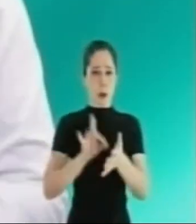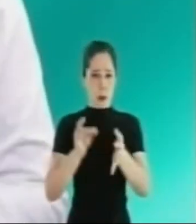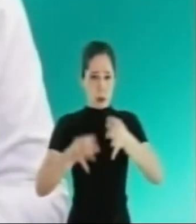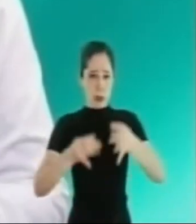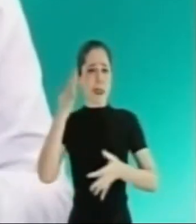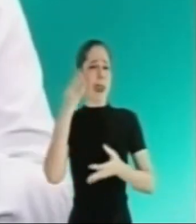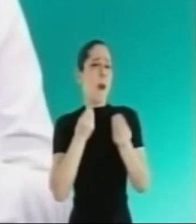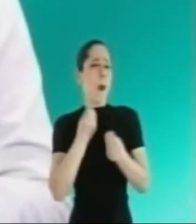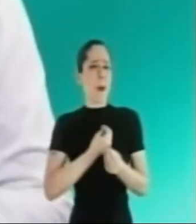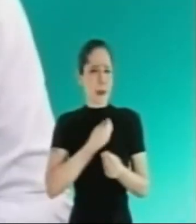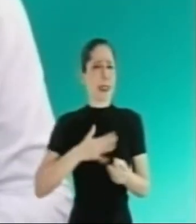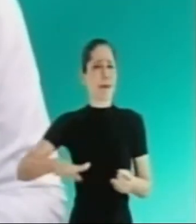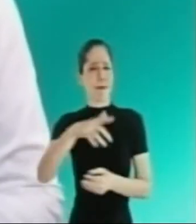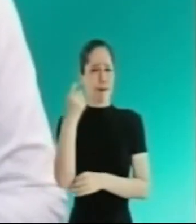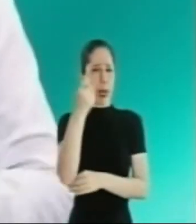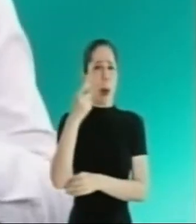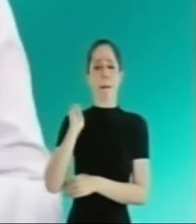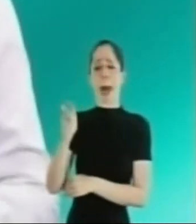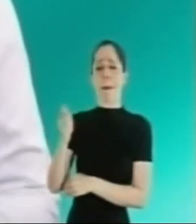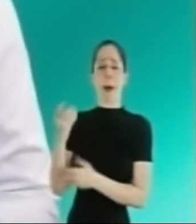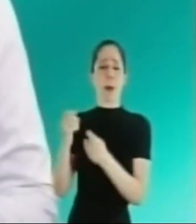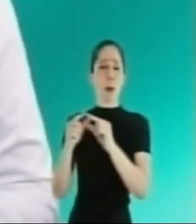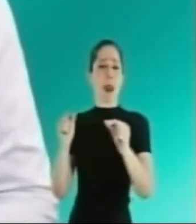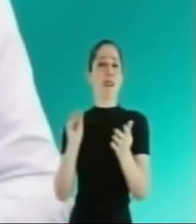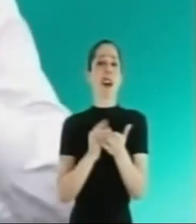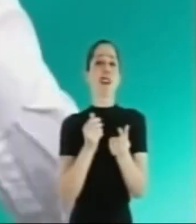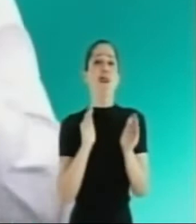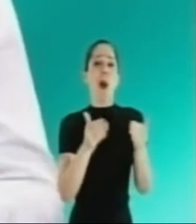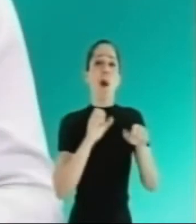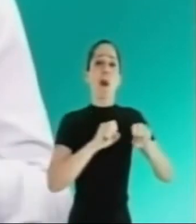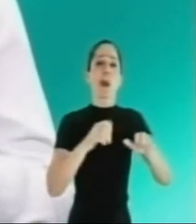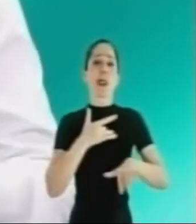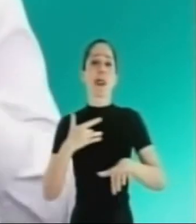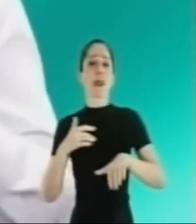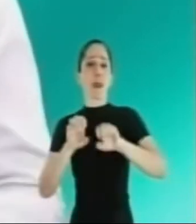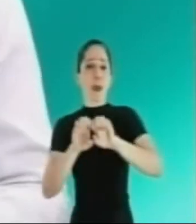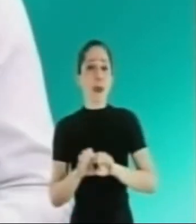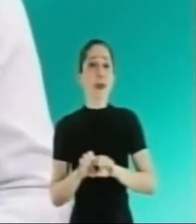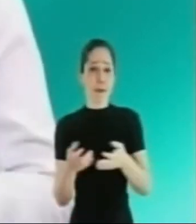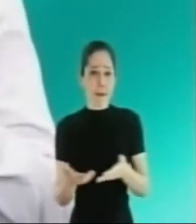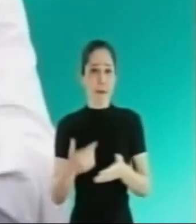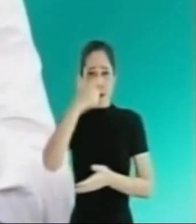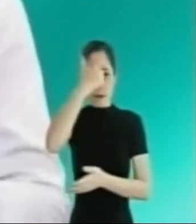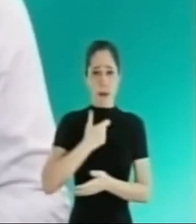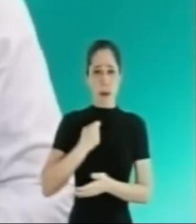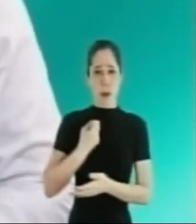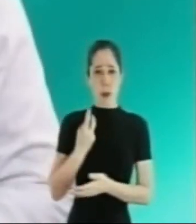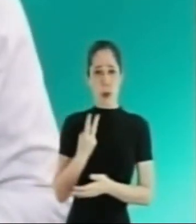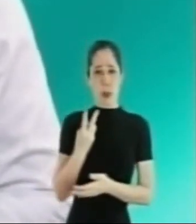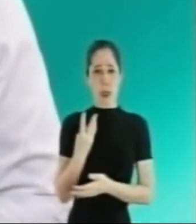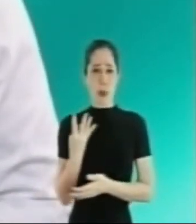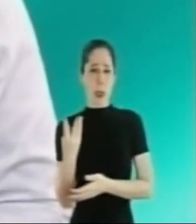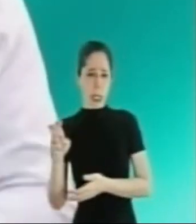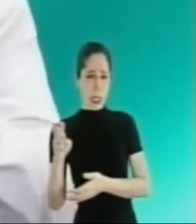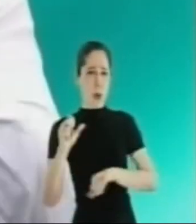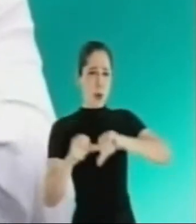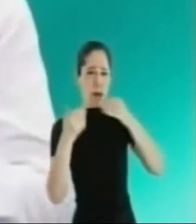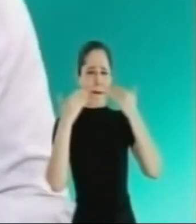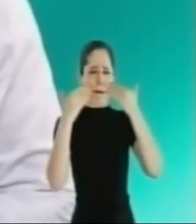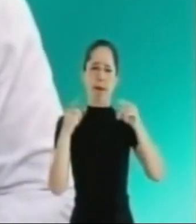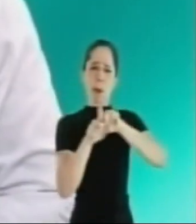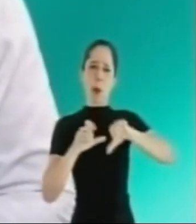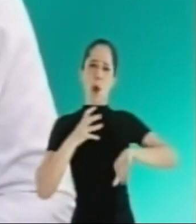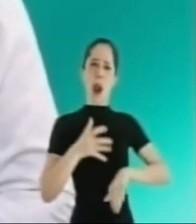Sou oficial de justiça e sei como está a vida do gaúcho. Pagamos demais para o Brasil e falta para a educação, saúde e estrutura. Luiz Jacomini, 2645.